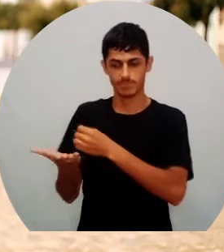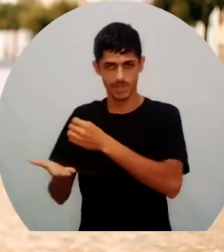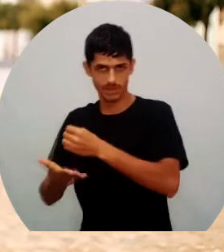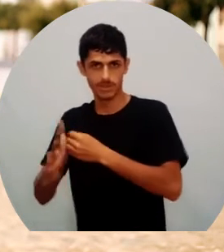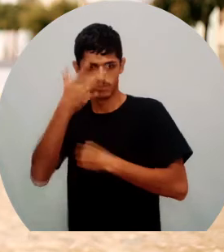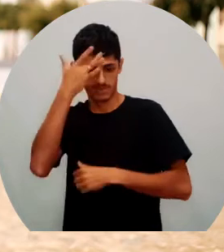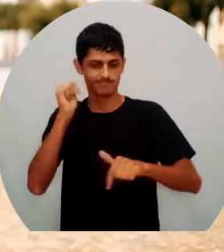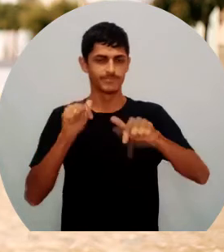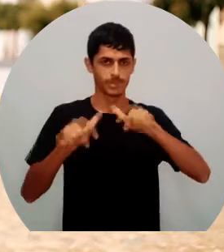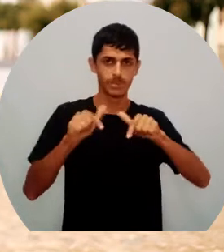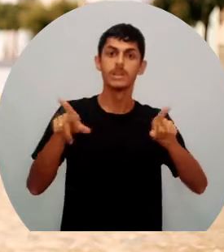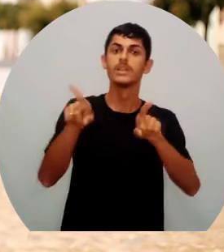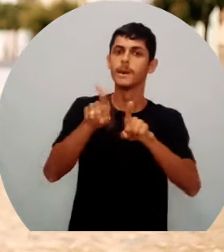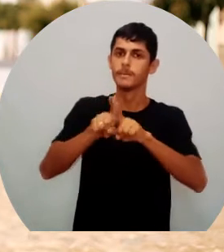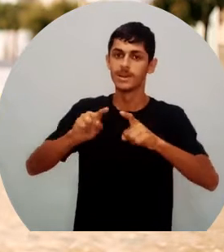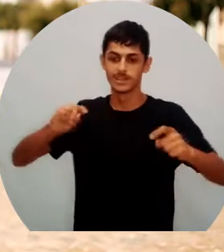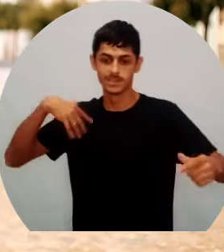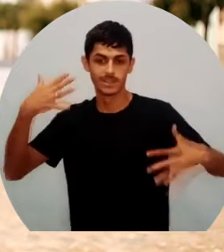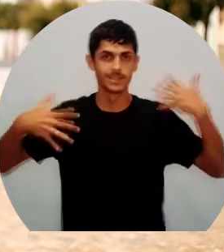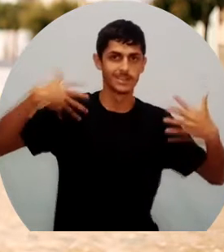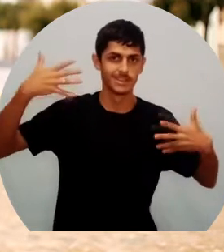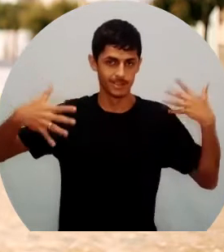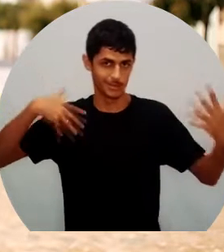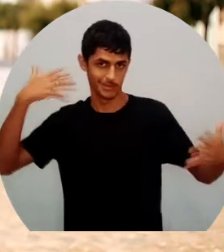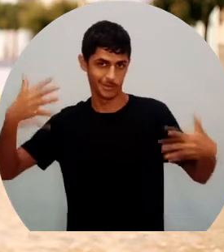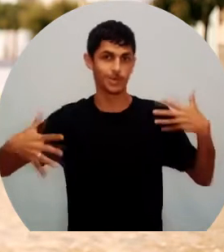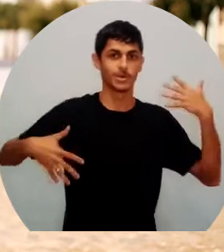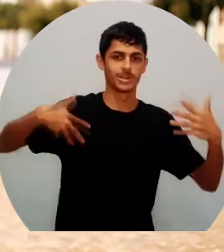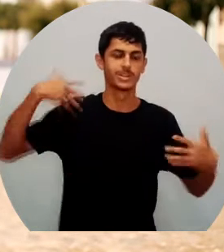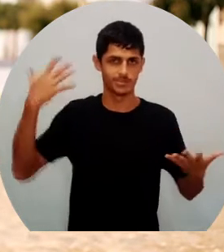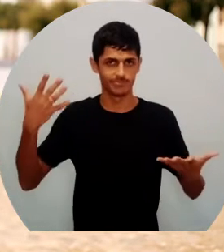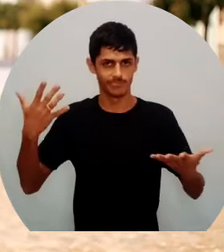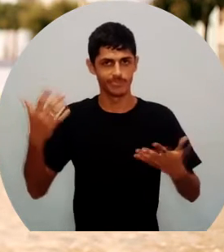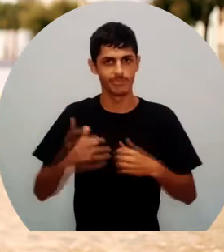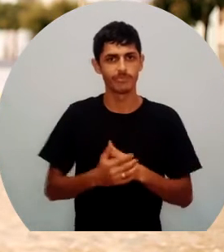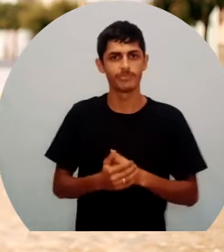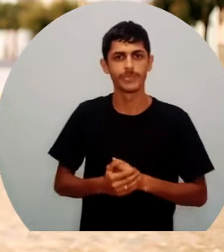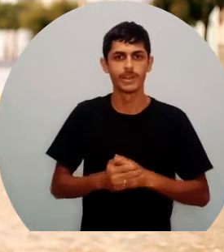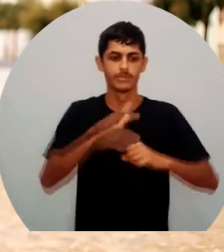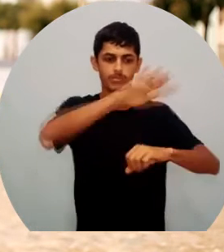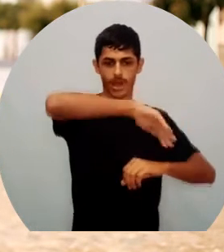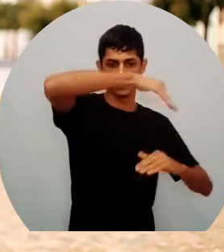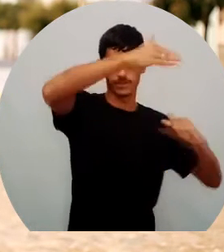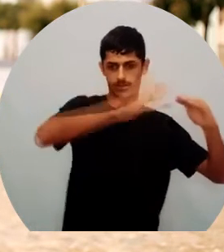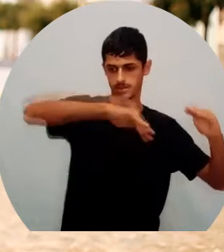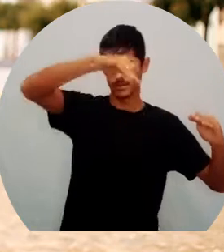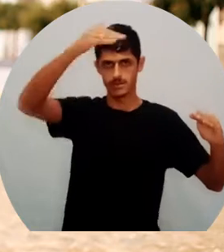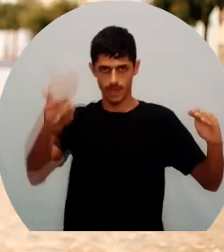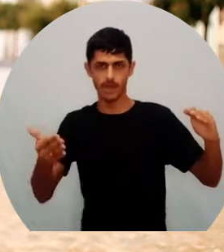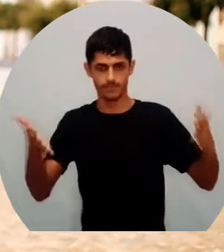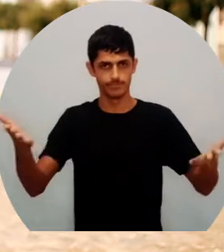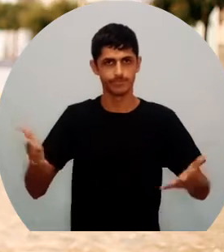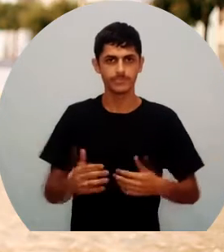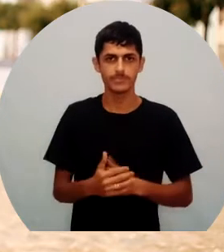se vive aqui através do turismo, que é a Serra do Pará, o nosso grande atrativo turismo. E, ultimamente,